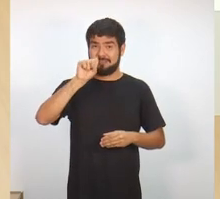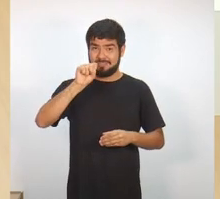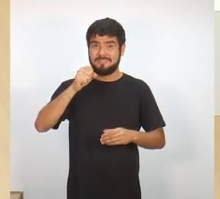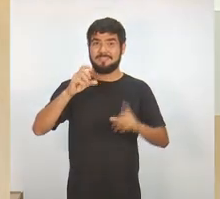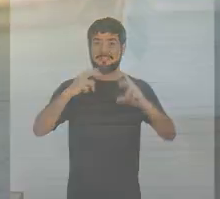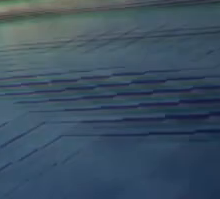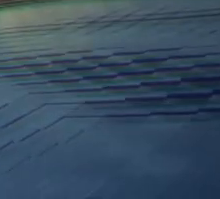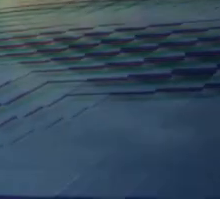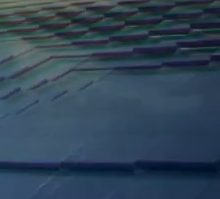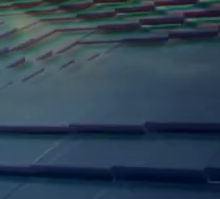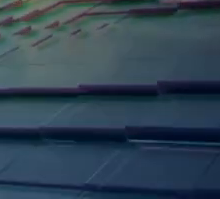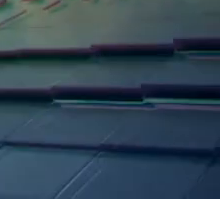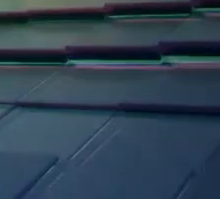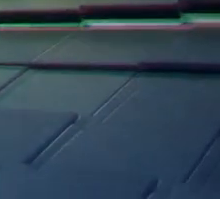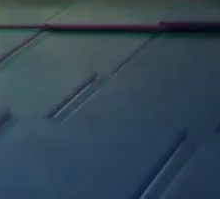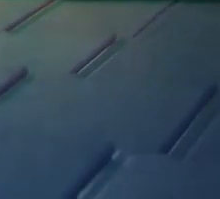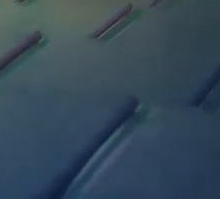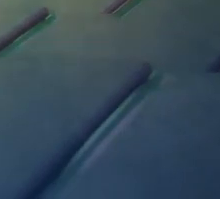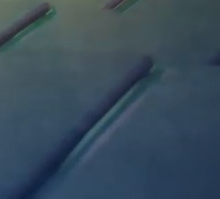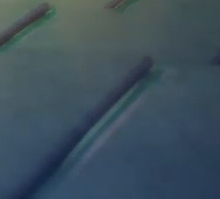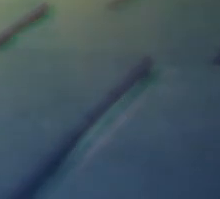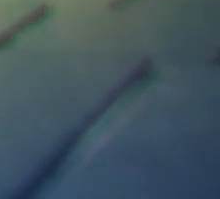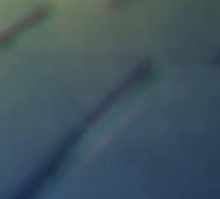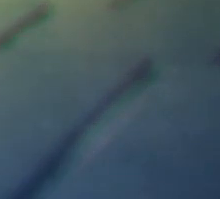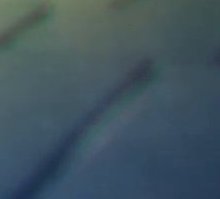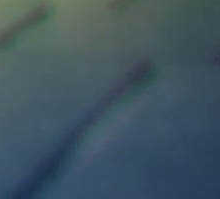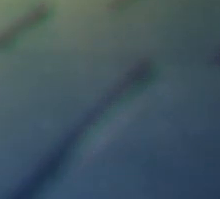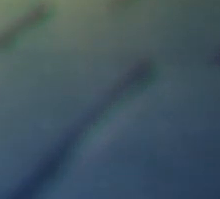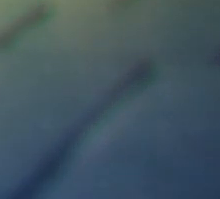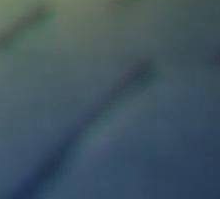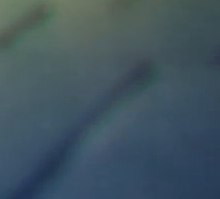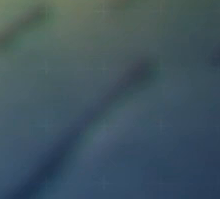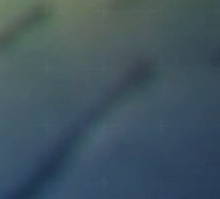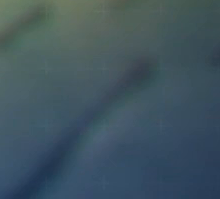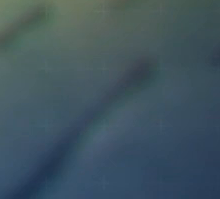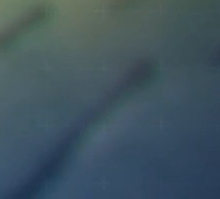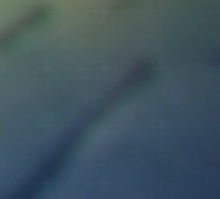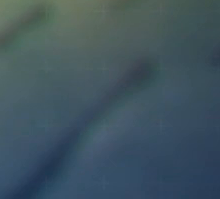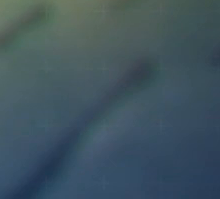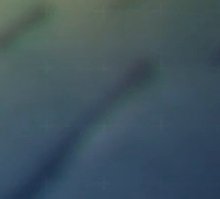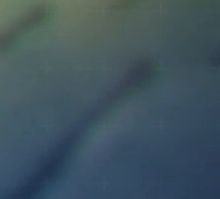e Legendas Pedro Negri Ruberti